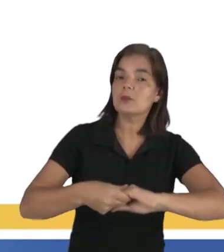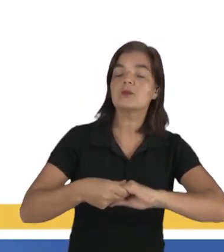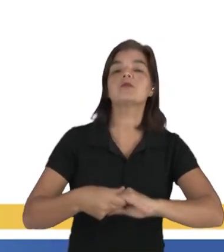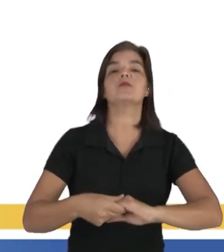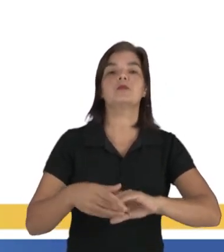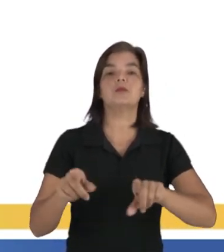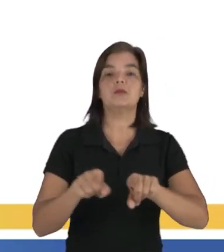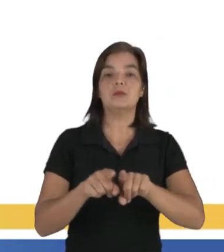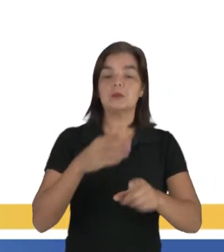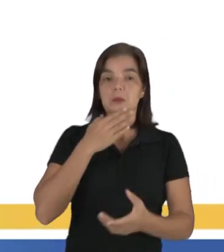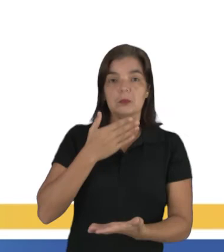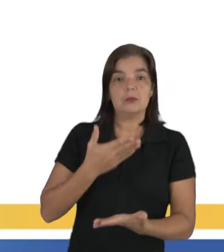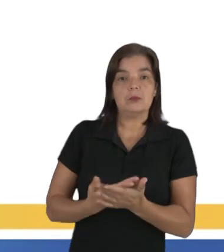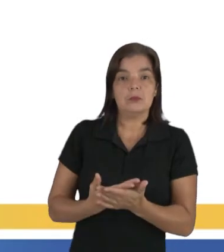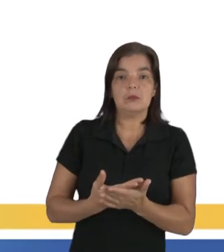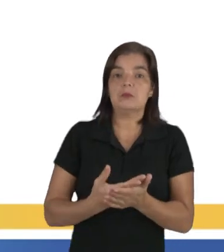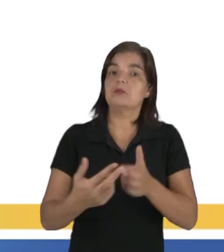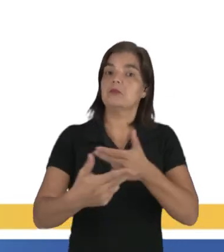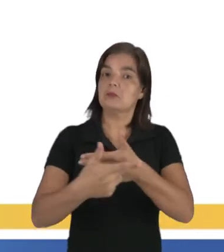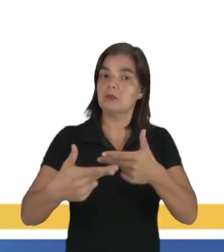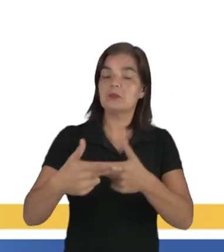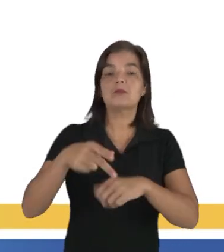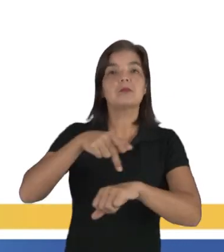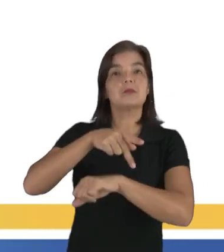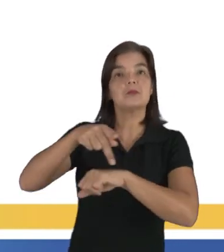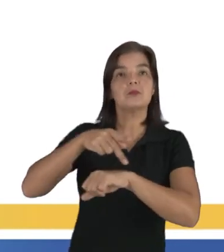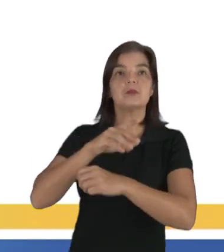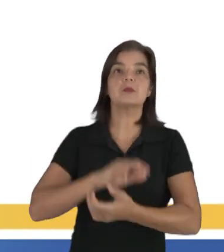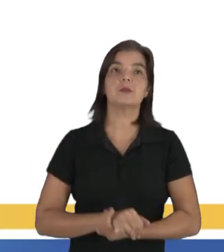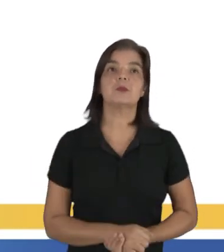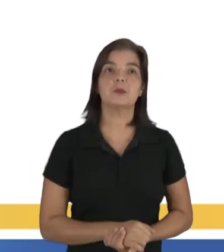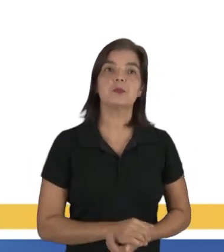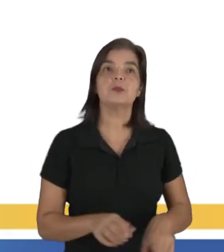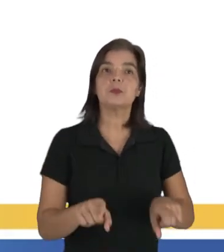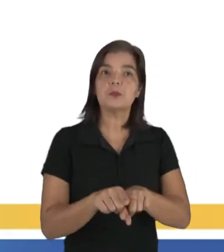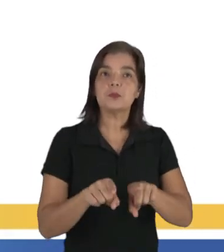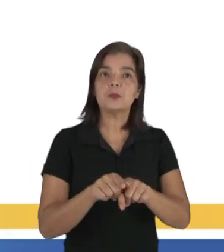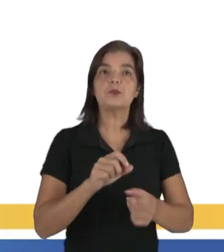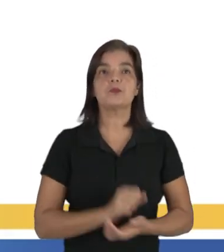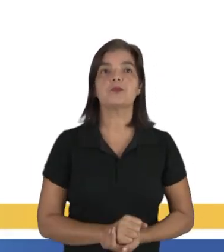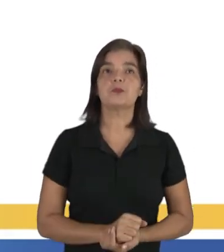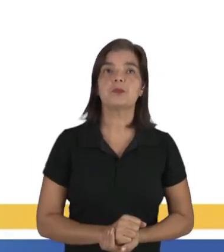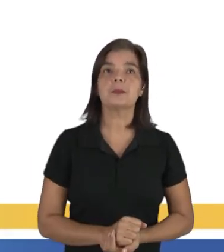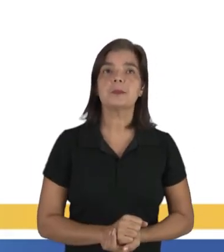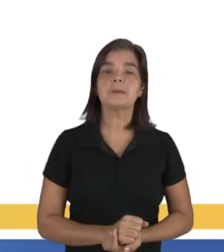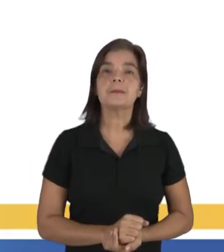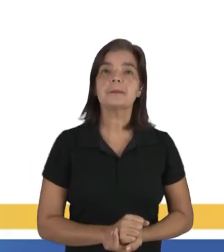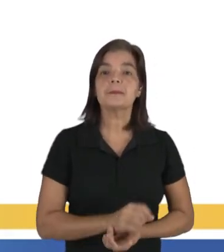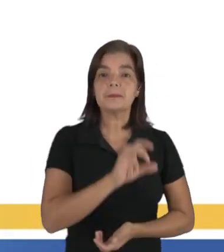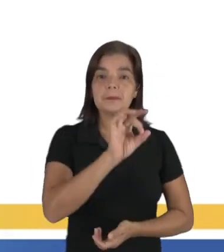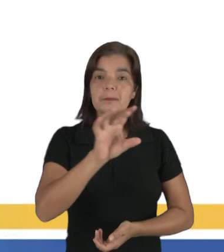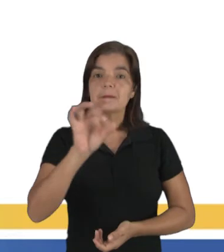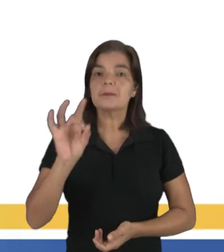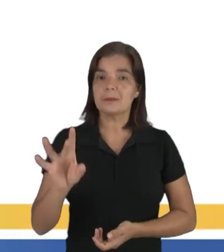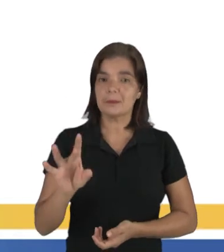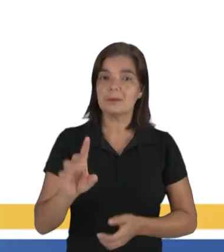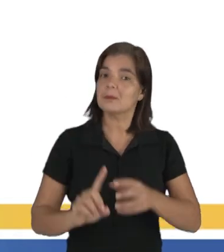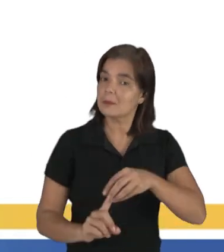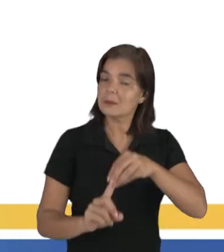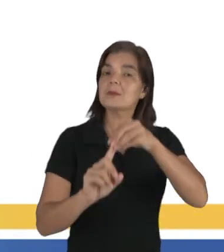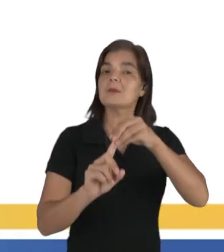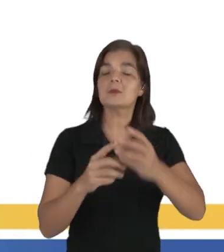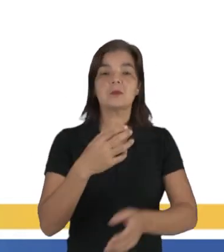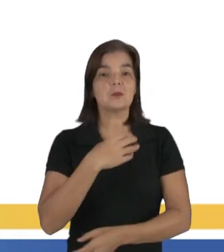surpreender em vários lugares do país. O ao lado está significando o quê? Que cada ser é único.